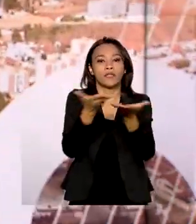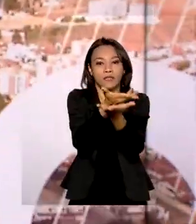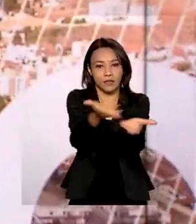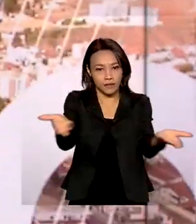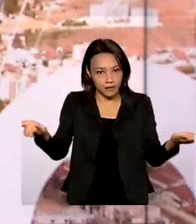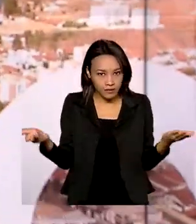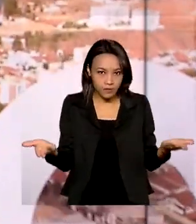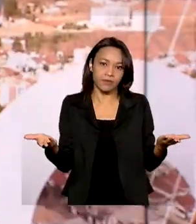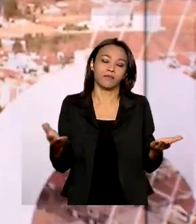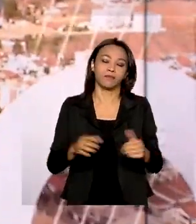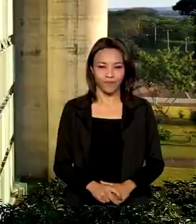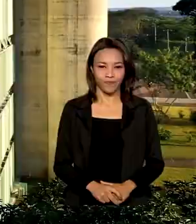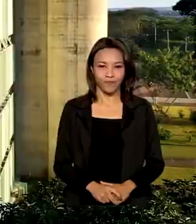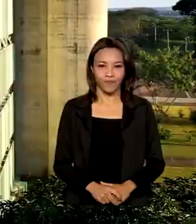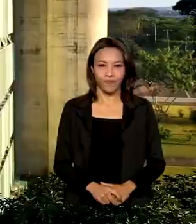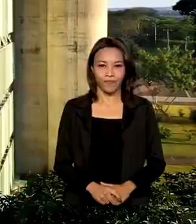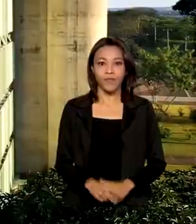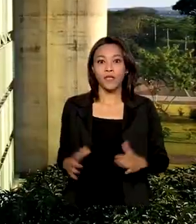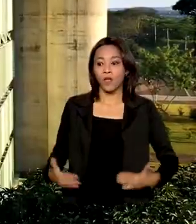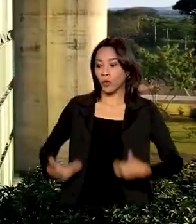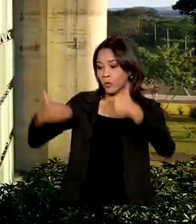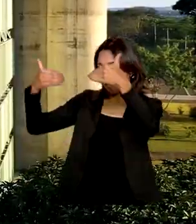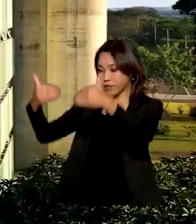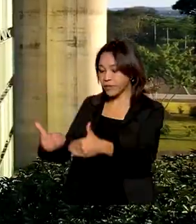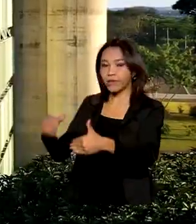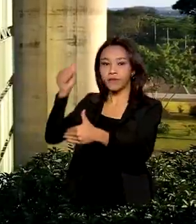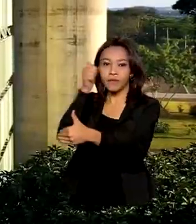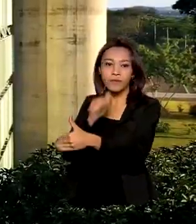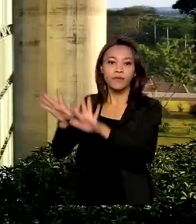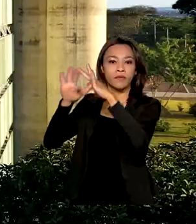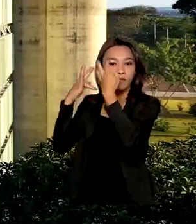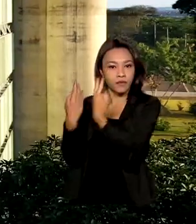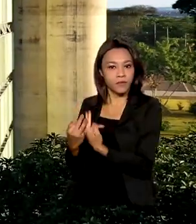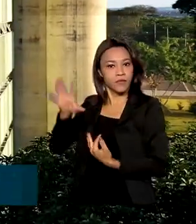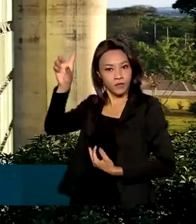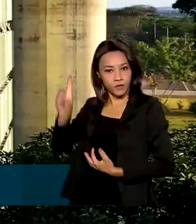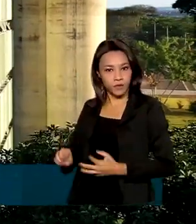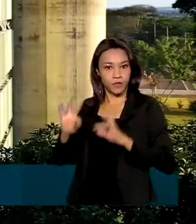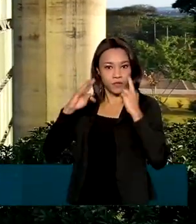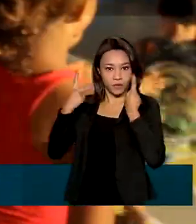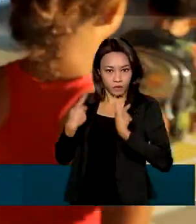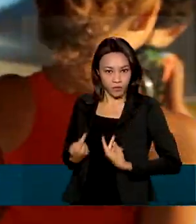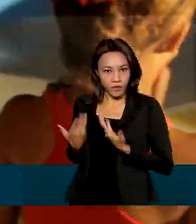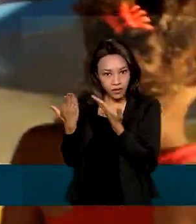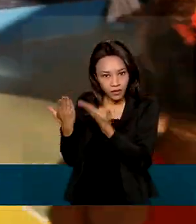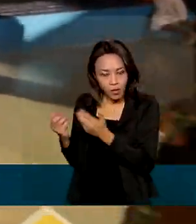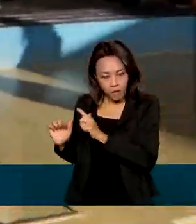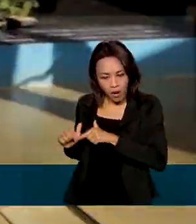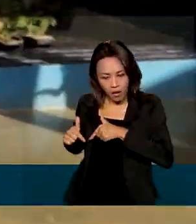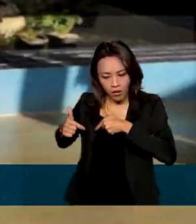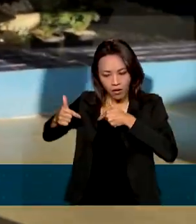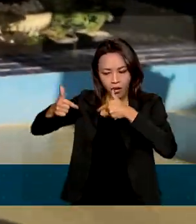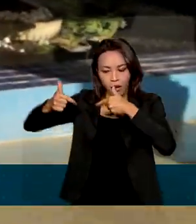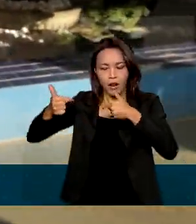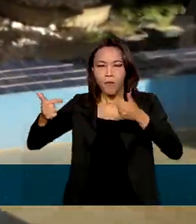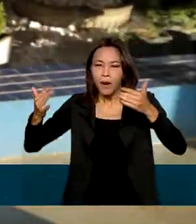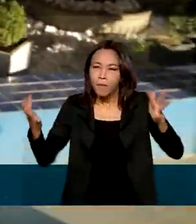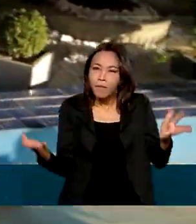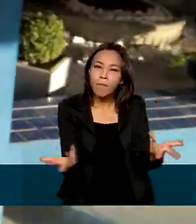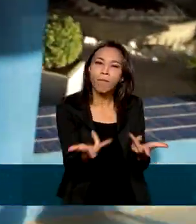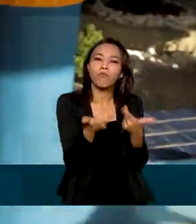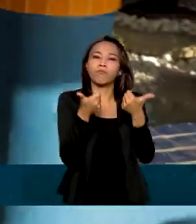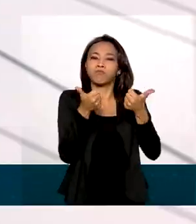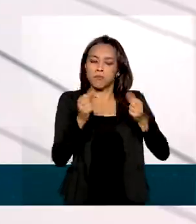assistência infanto-juvenil. O Ministério da Mulher, da Família e dos Direitos Humanos vem trabalhando para aperfeiçoar